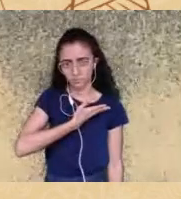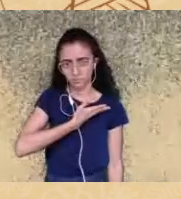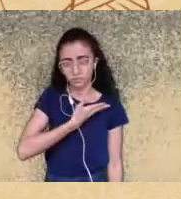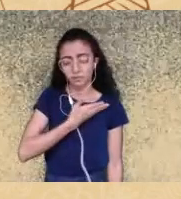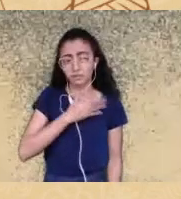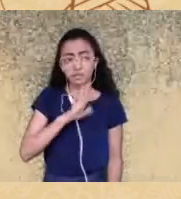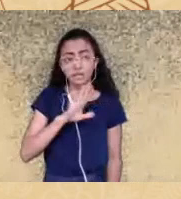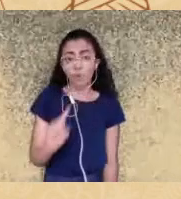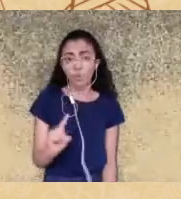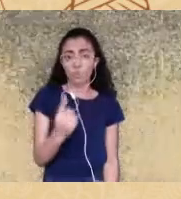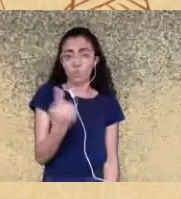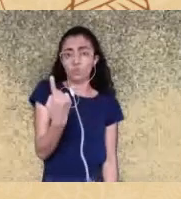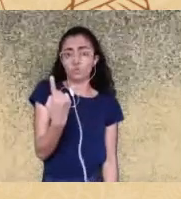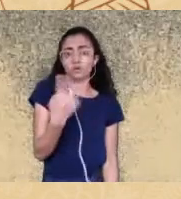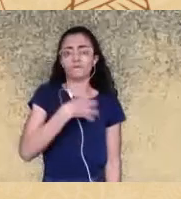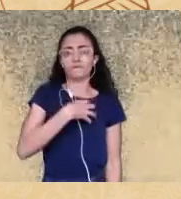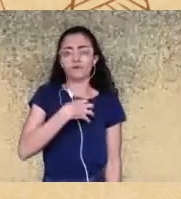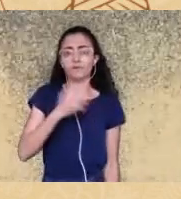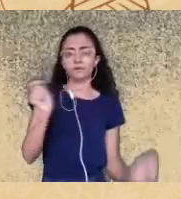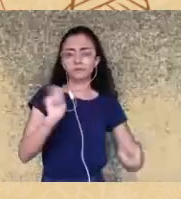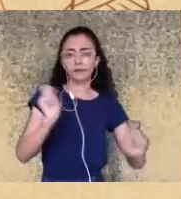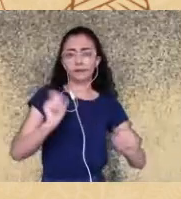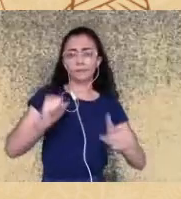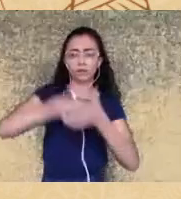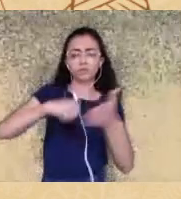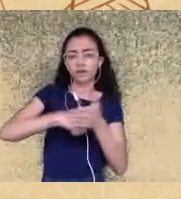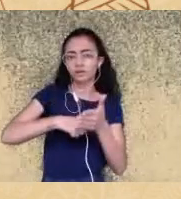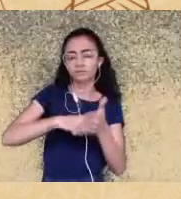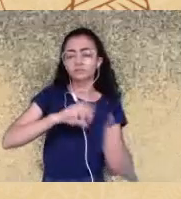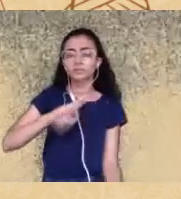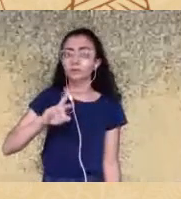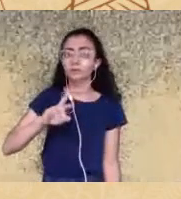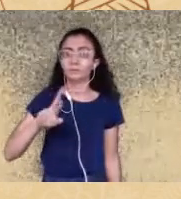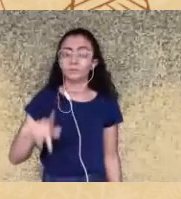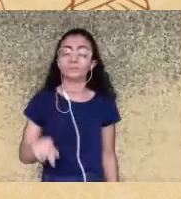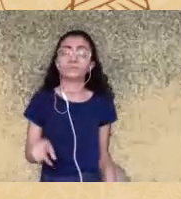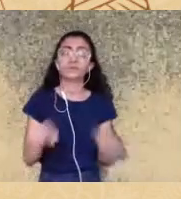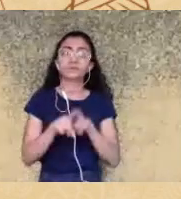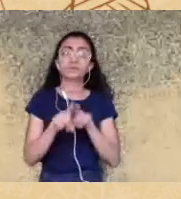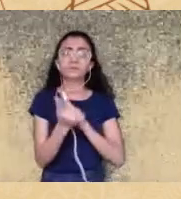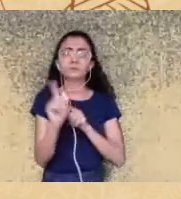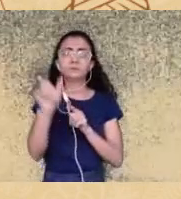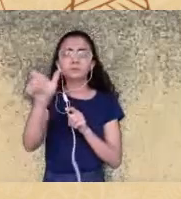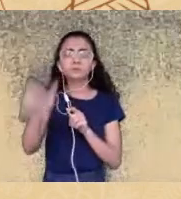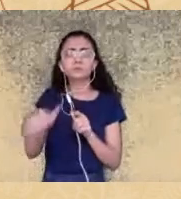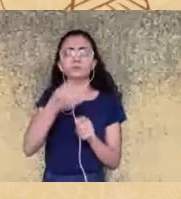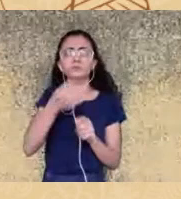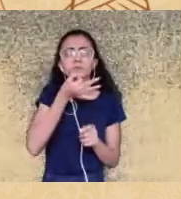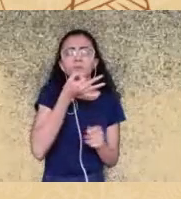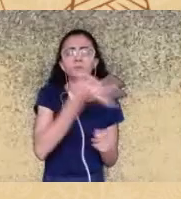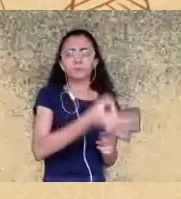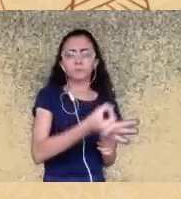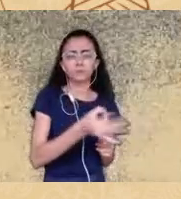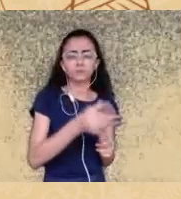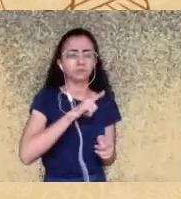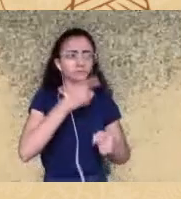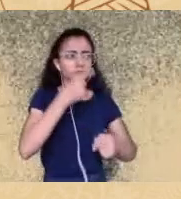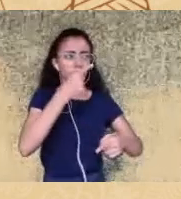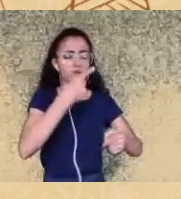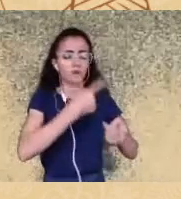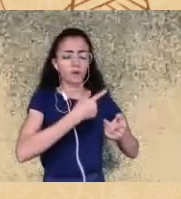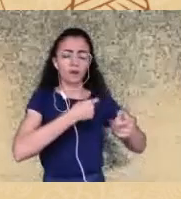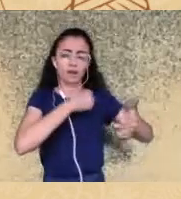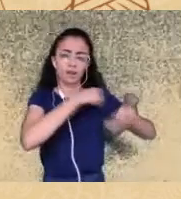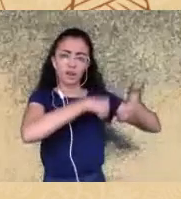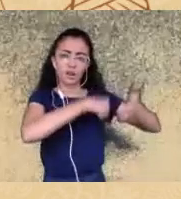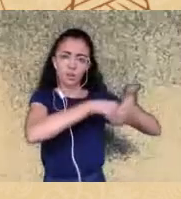então o Euton Trenak até comenta que quando teve aquele movimento da constituinte a promessa